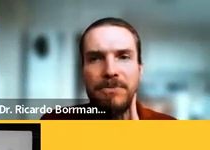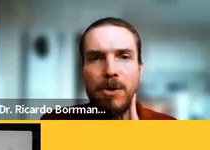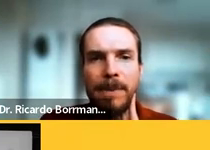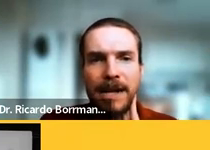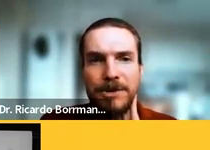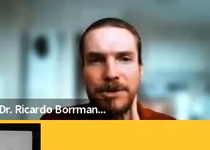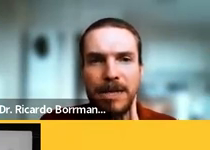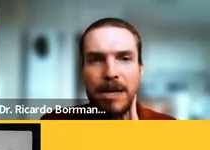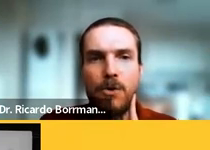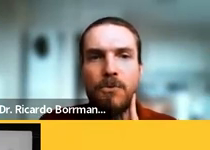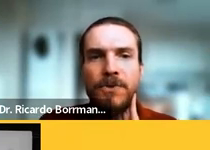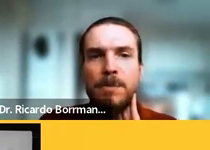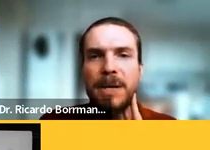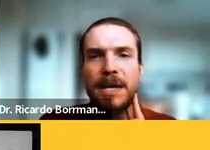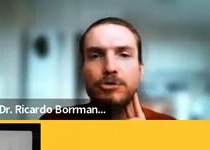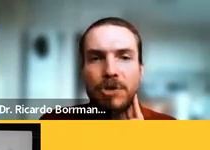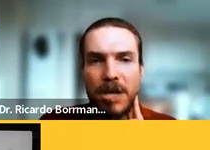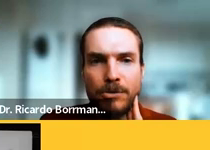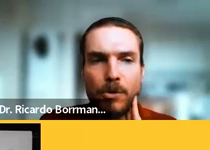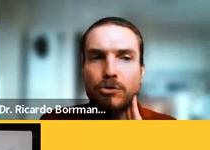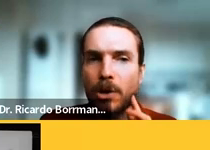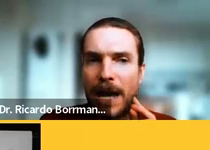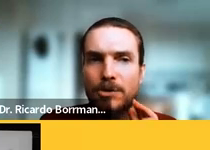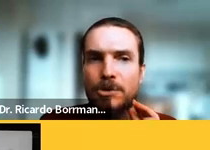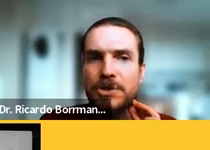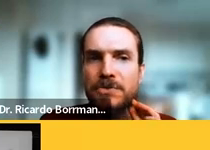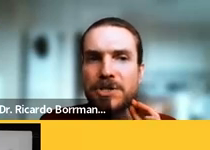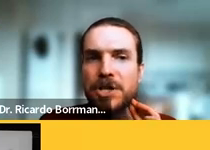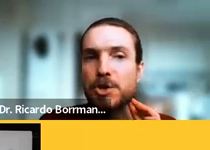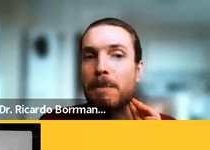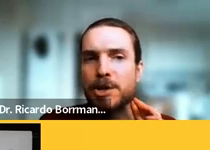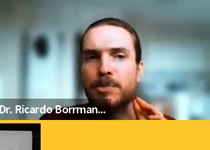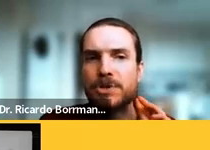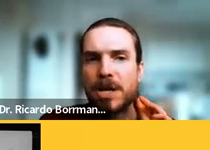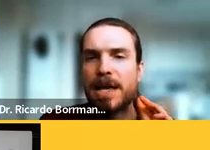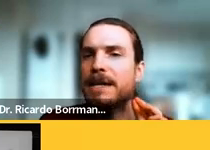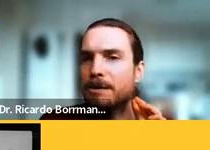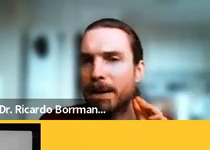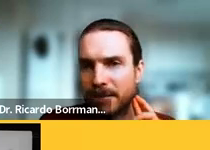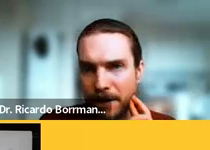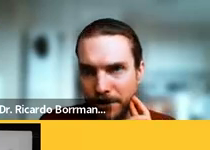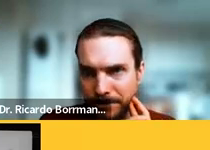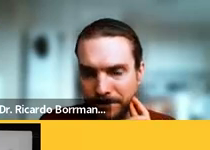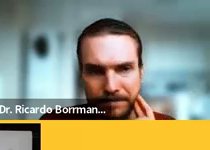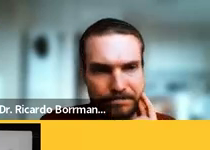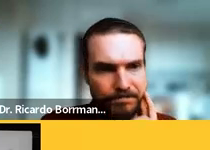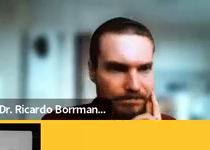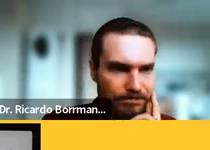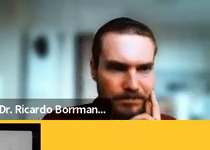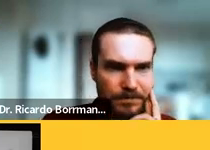sempre ficam para trás o filho pequeno do negro ou do mulato muitas vezes deixam mais puro sangue ariano para trás